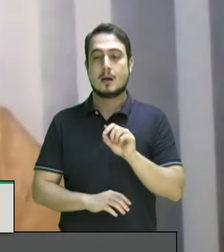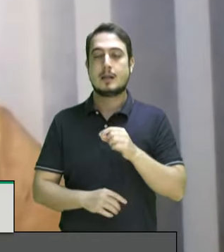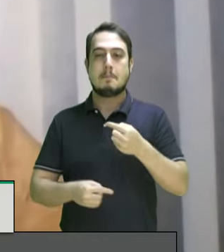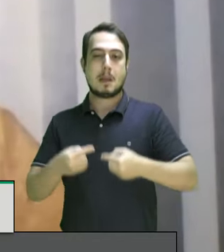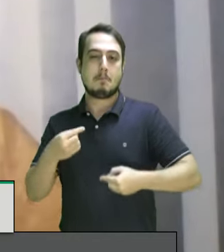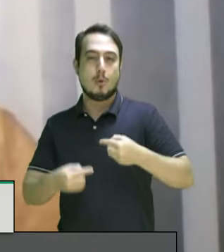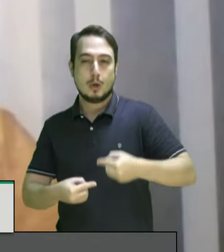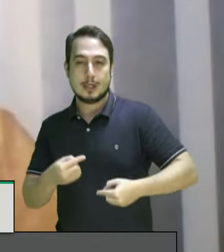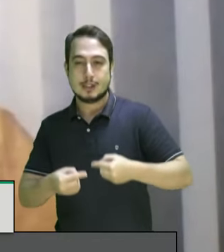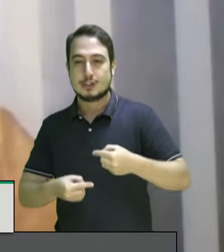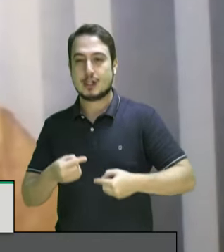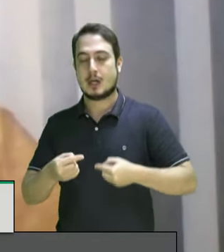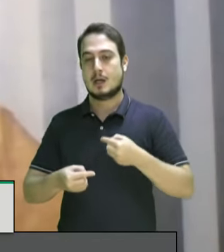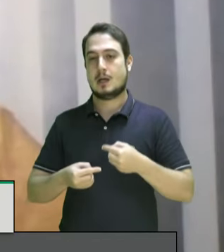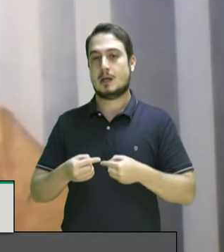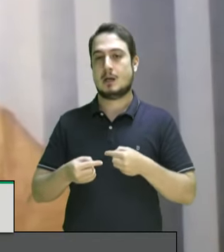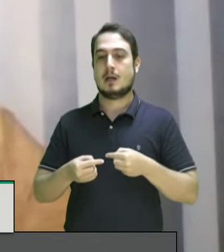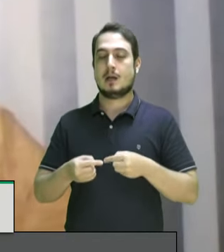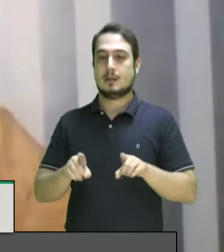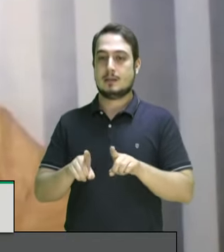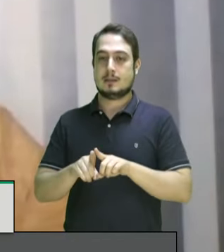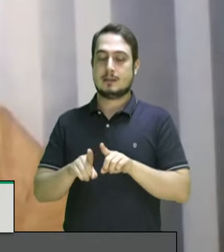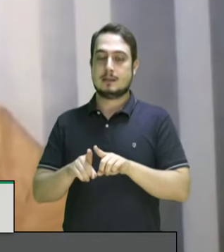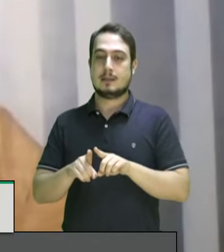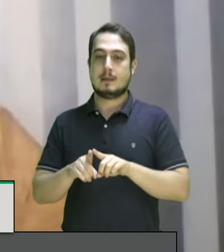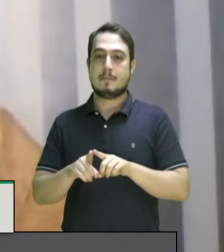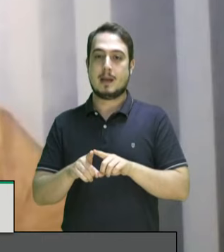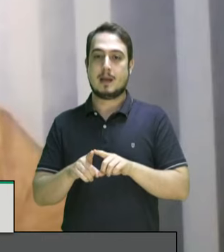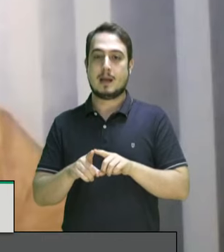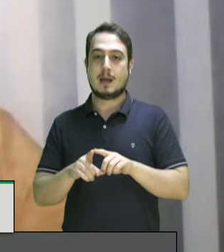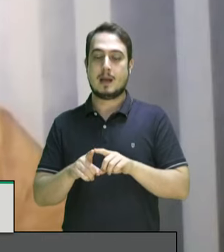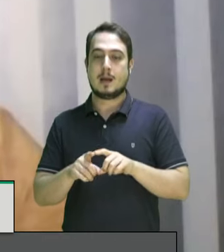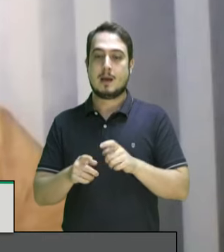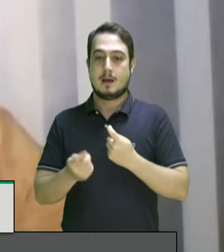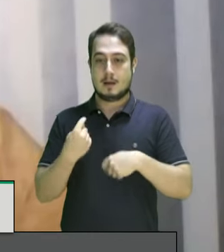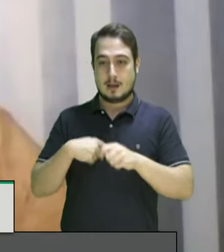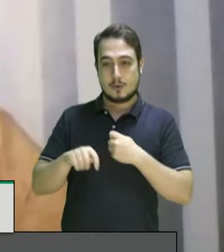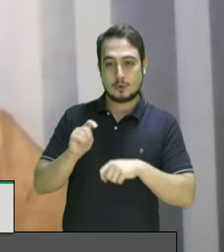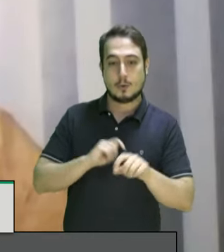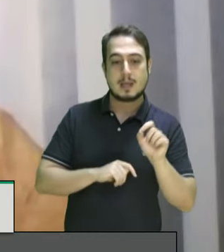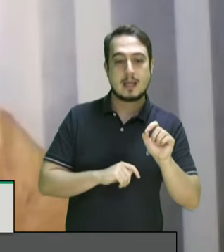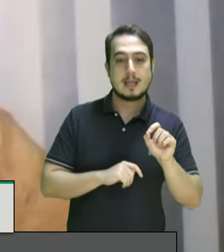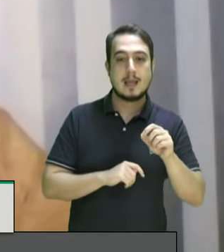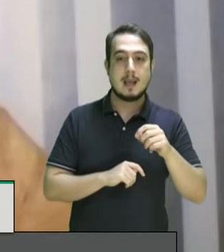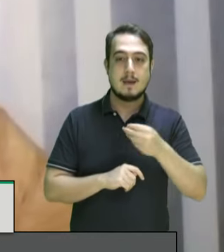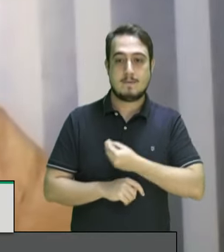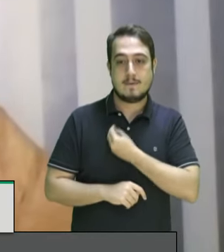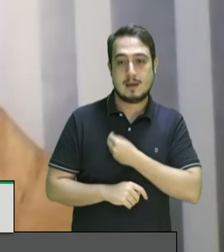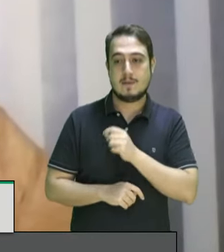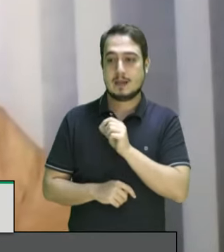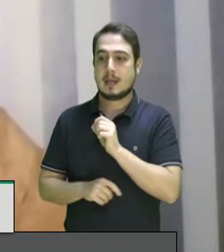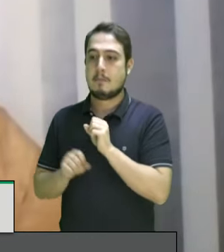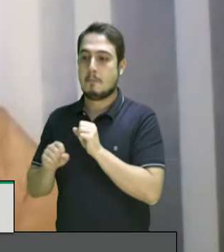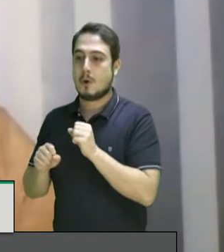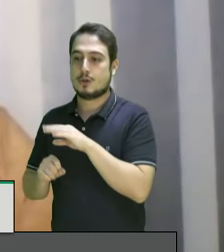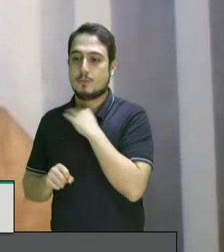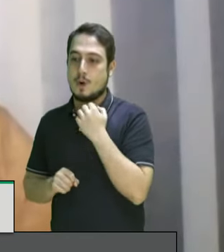políticas as decisões econômicas que decidem quem vive e quem morre no nosso país